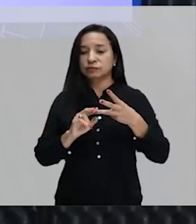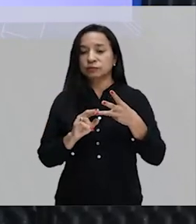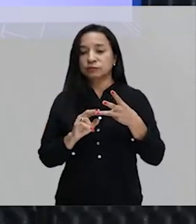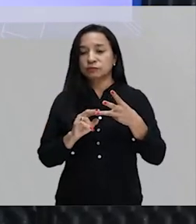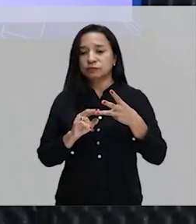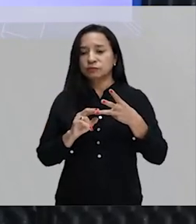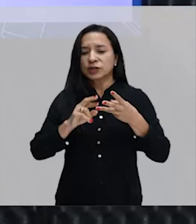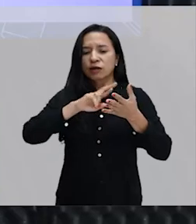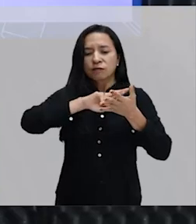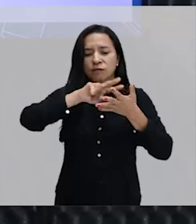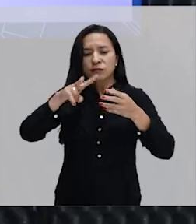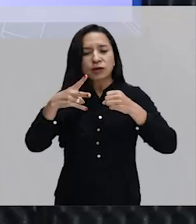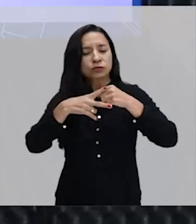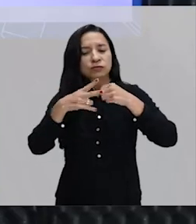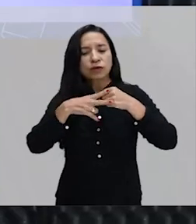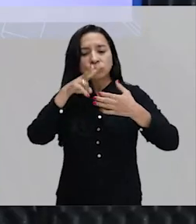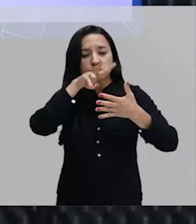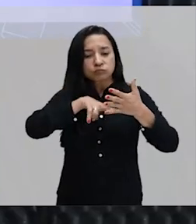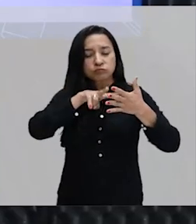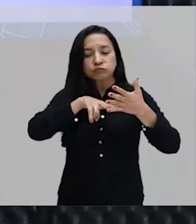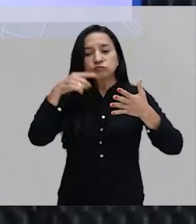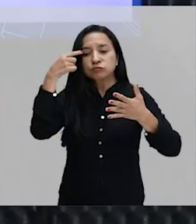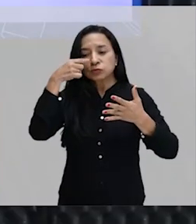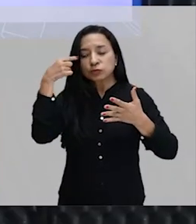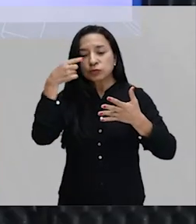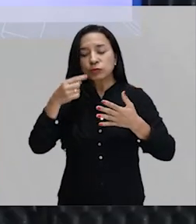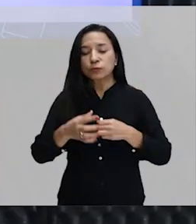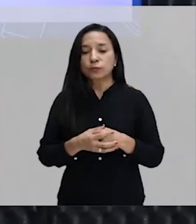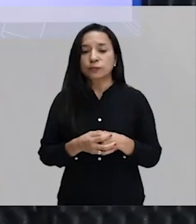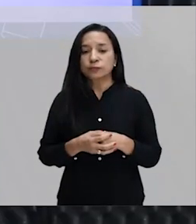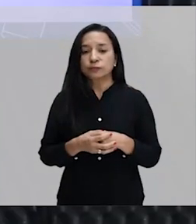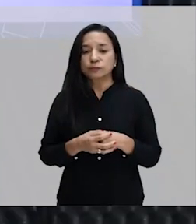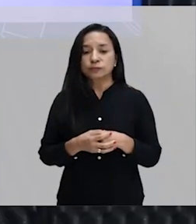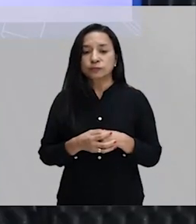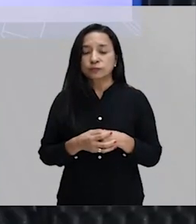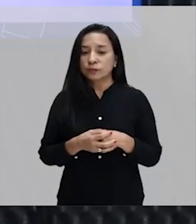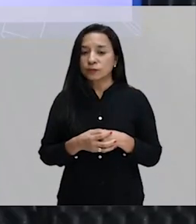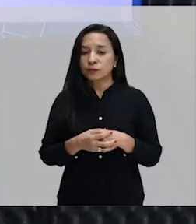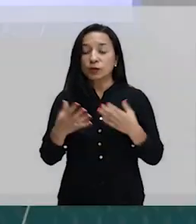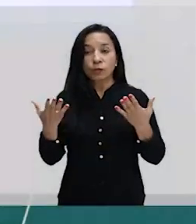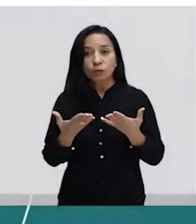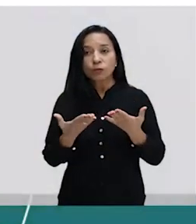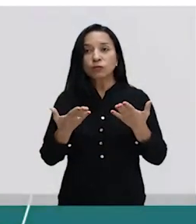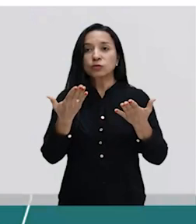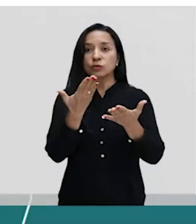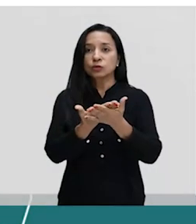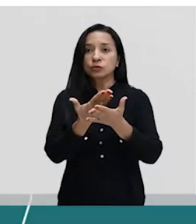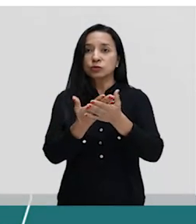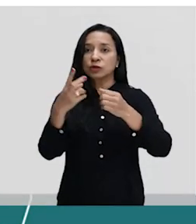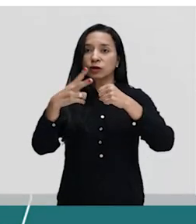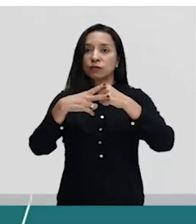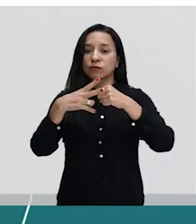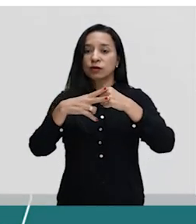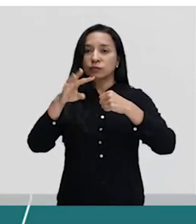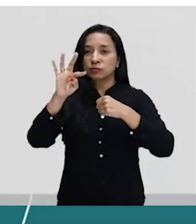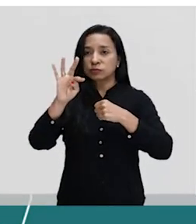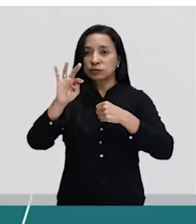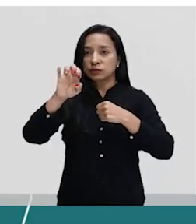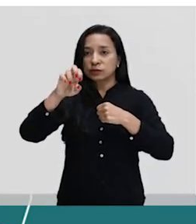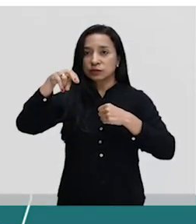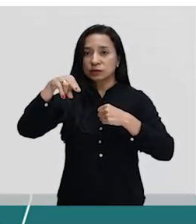hablar, trabajar, comer e vivir, tá certo? Então, nós vamos estudar hoje o verbo tener.